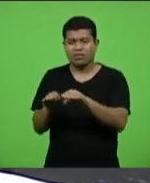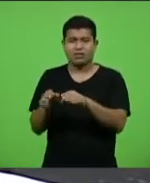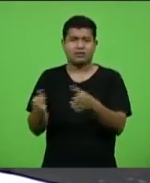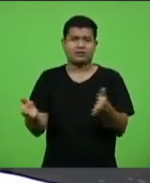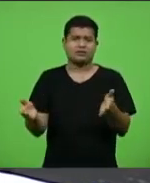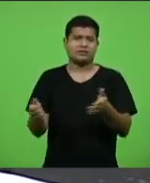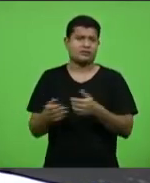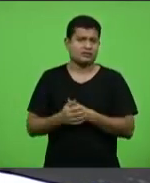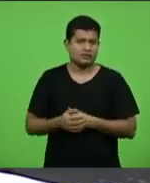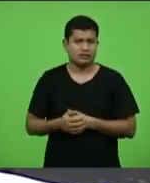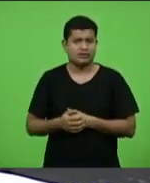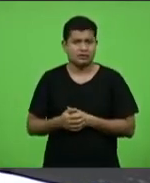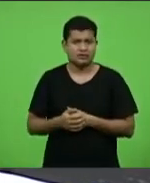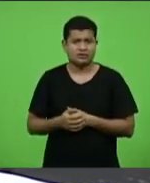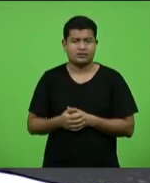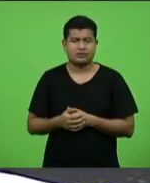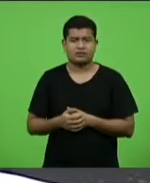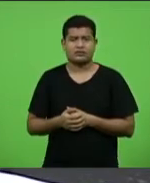dados